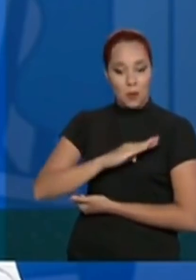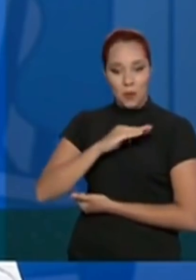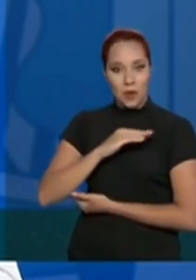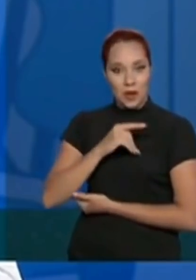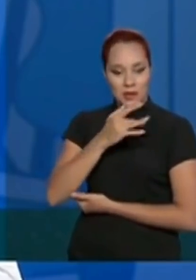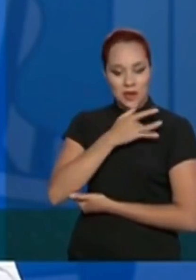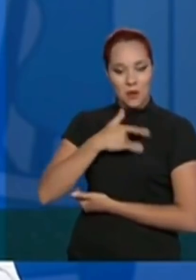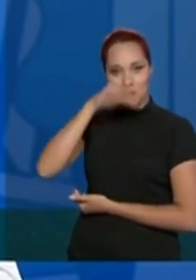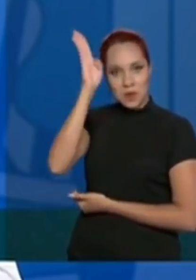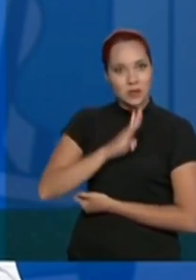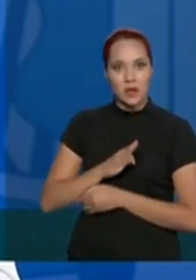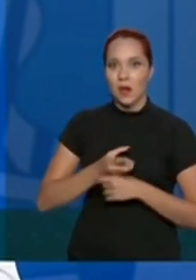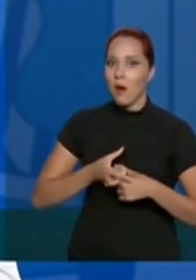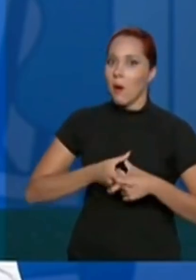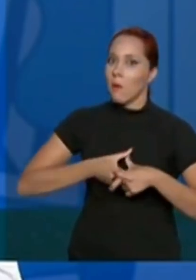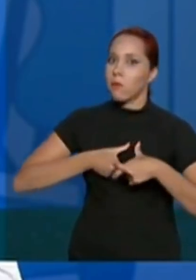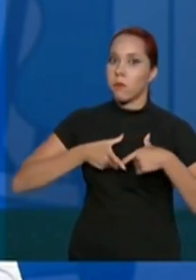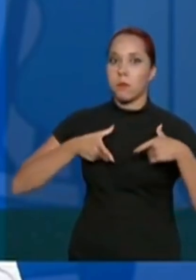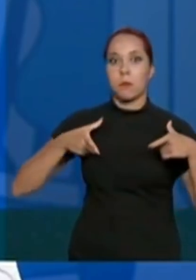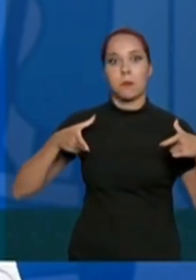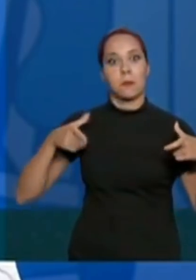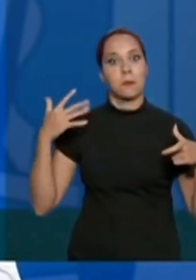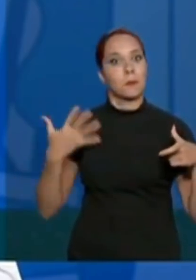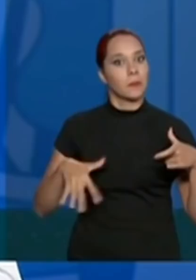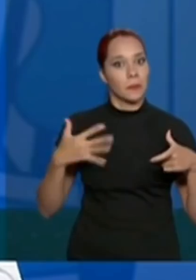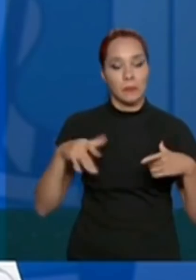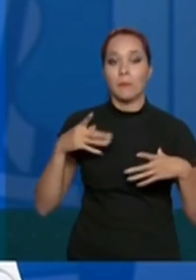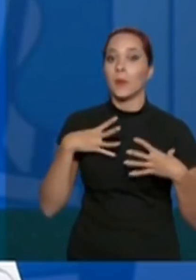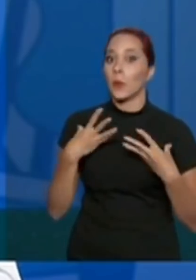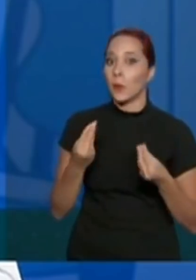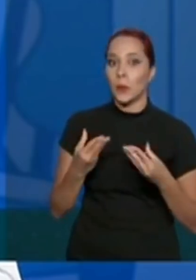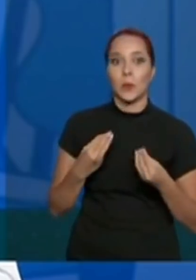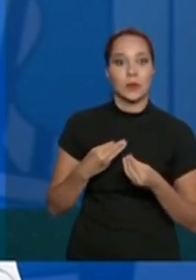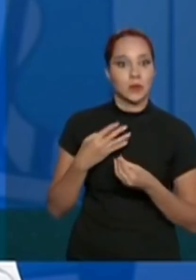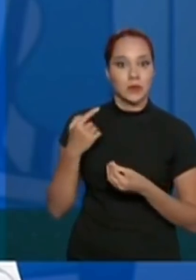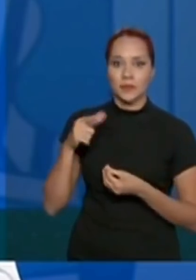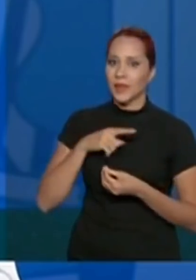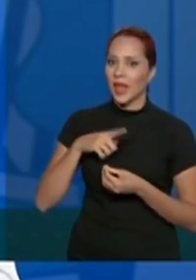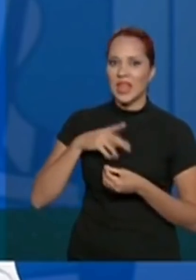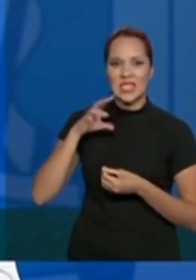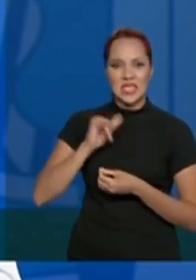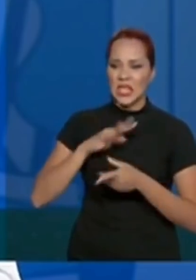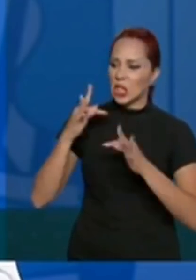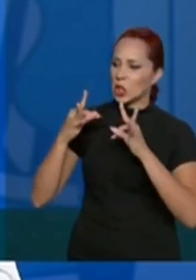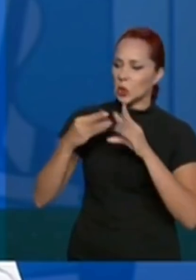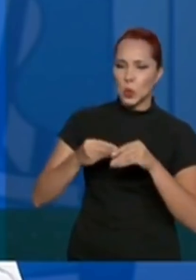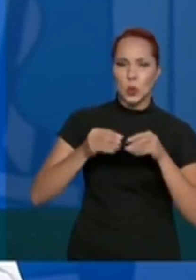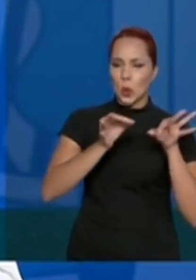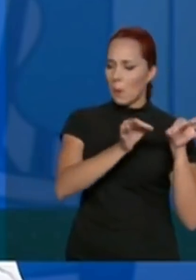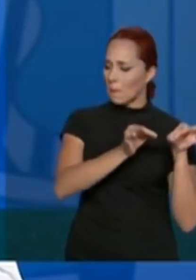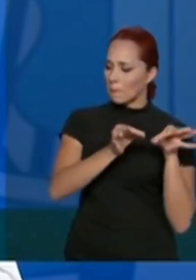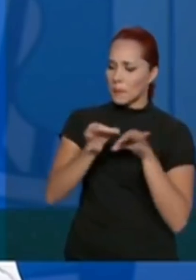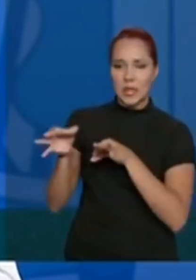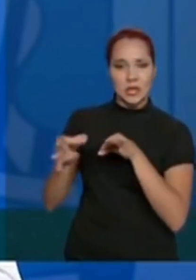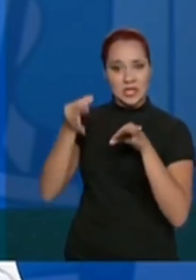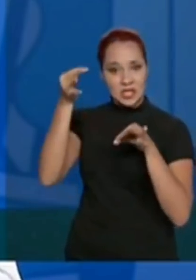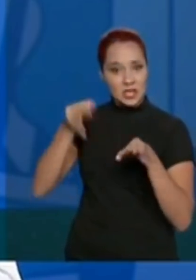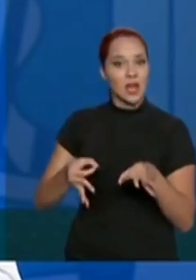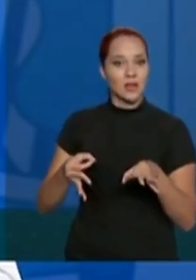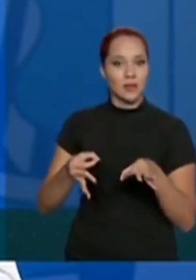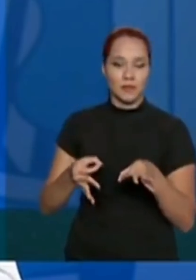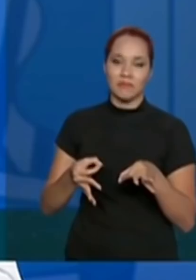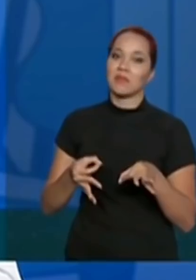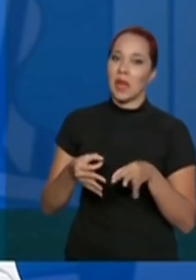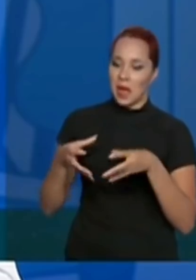grande, meu amigo, é muito grande. E ela, sendo bem chamada, bem conduzida, é, o nosso